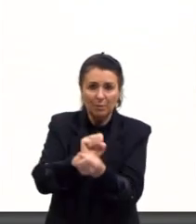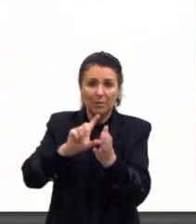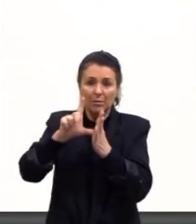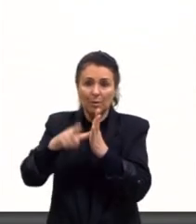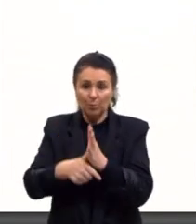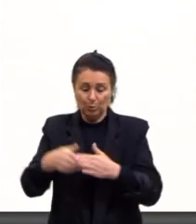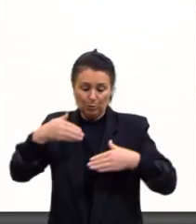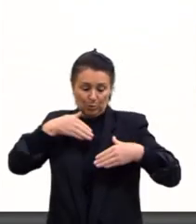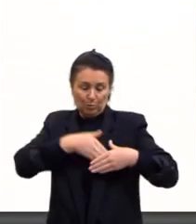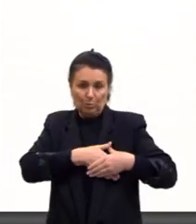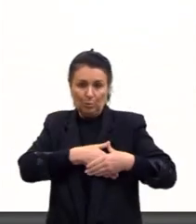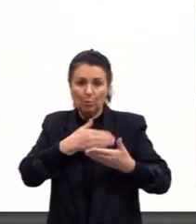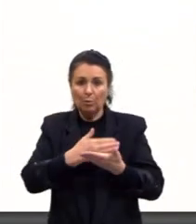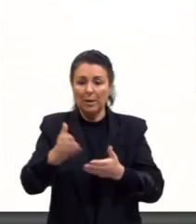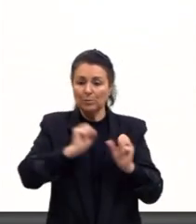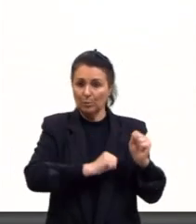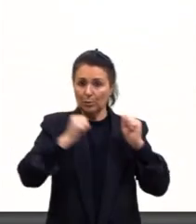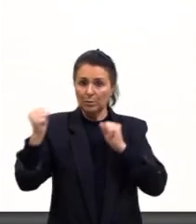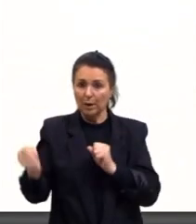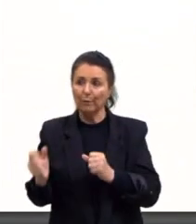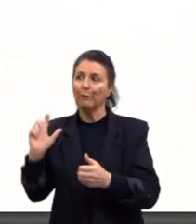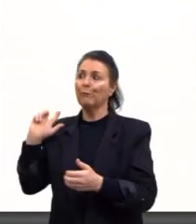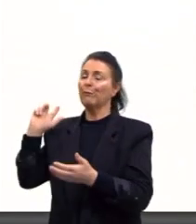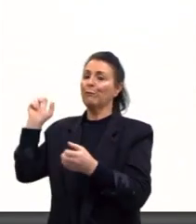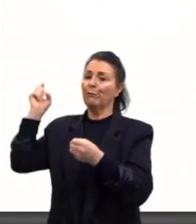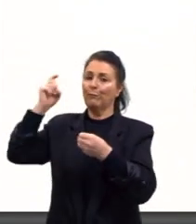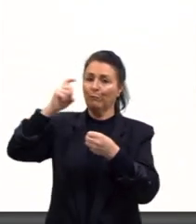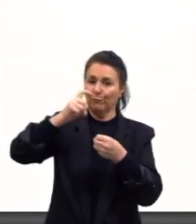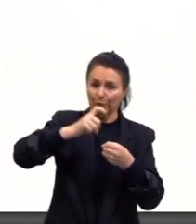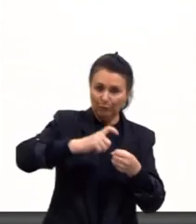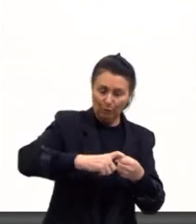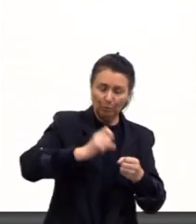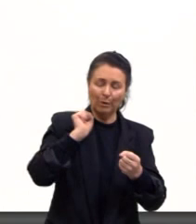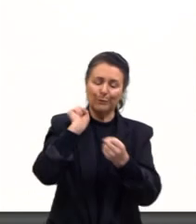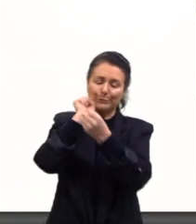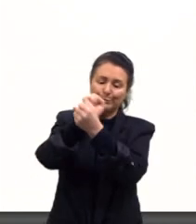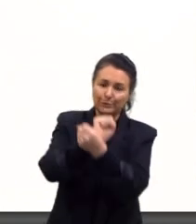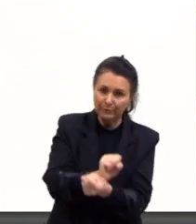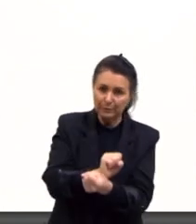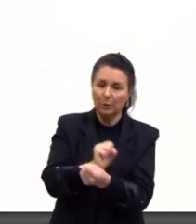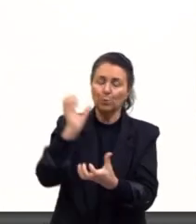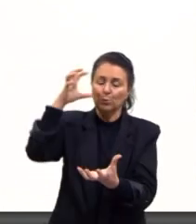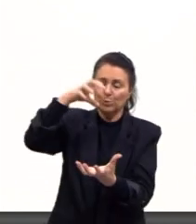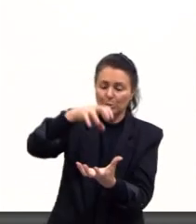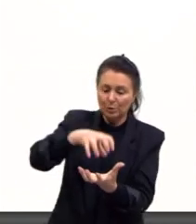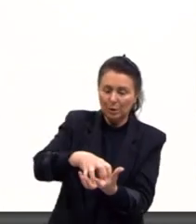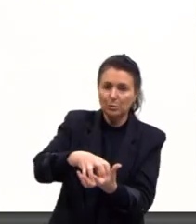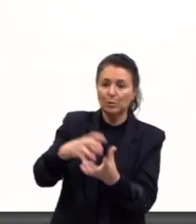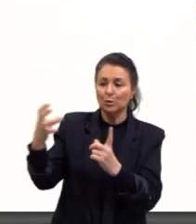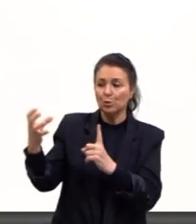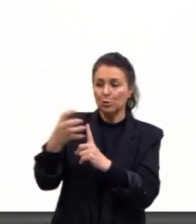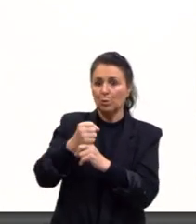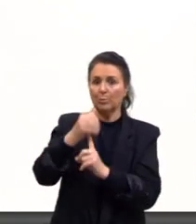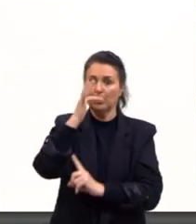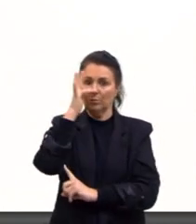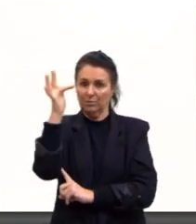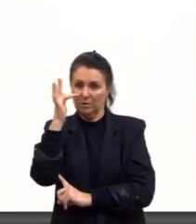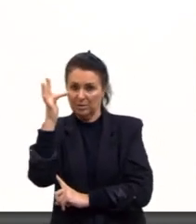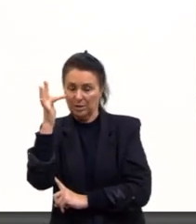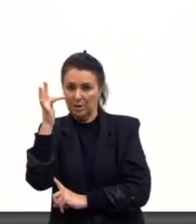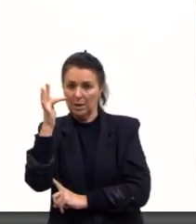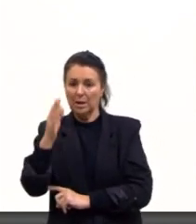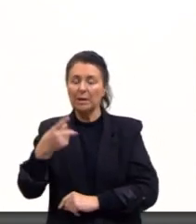Napoleão chega ao poder, ele vai reestabelecer a escravidão nas colônias francesas. E ele envia tropas para